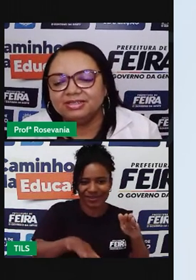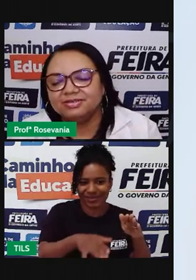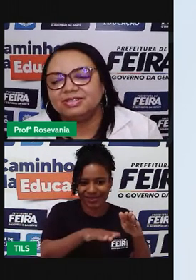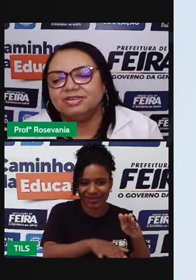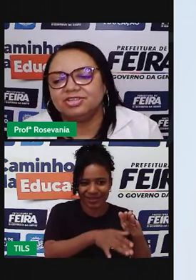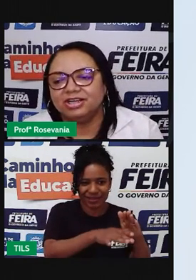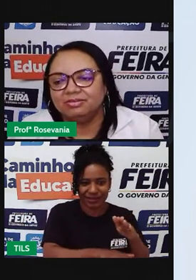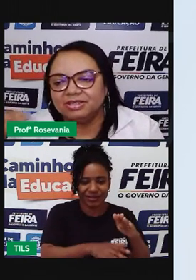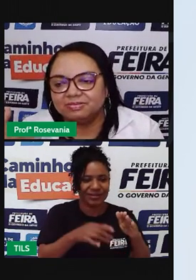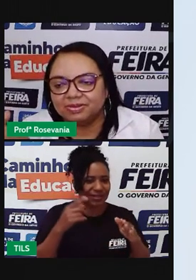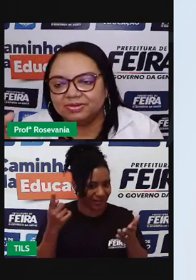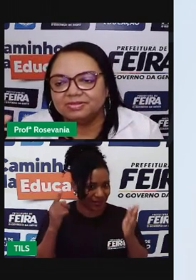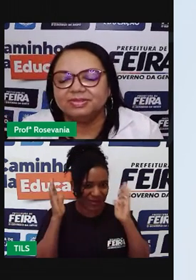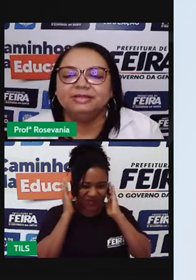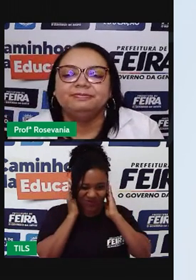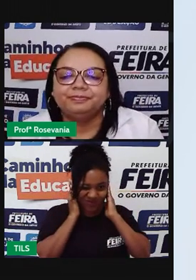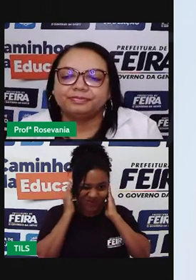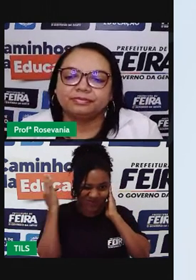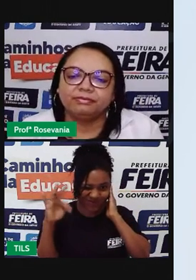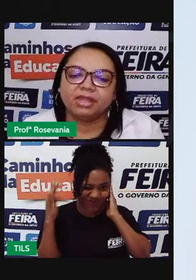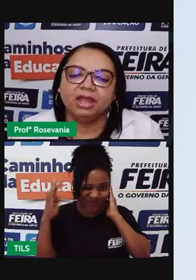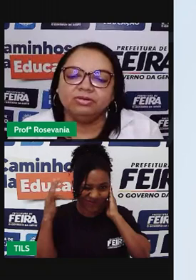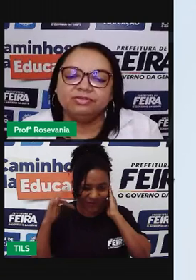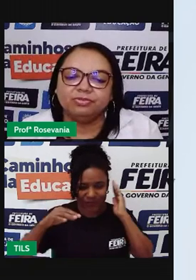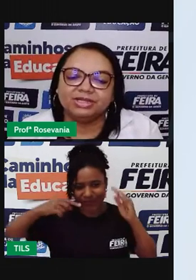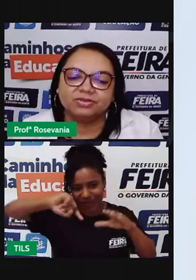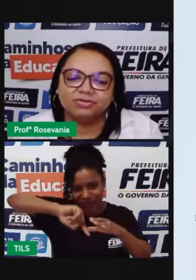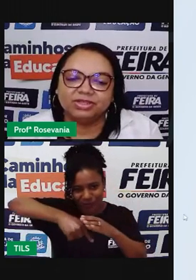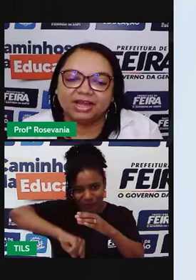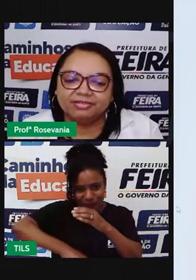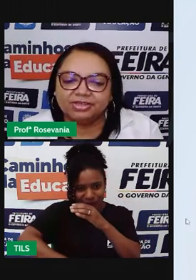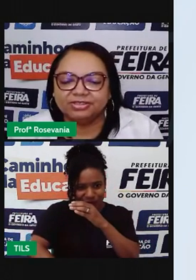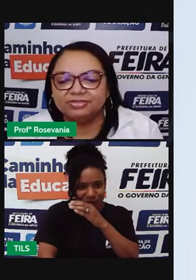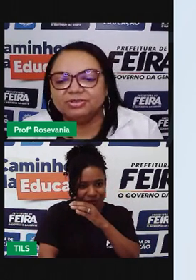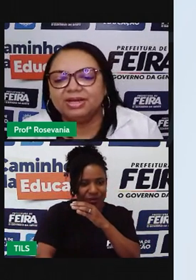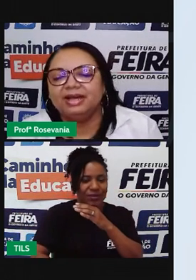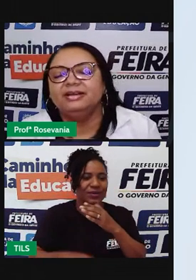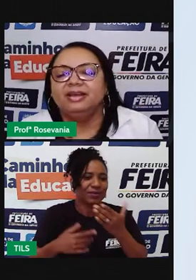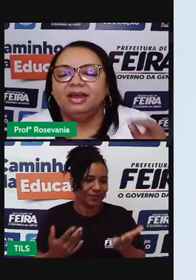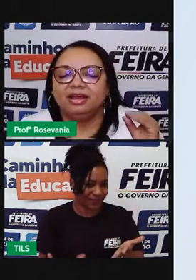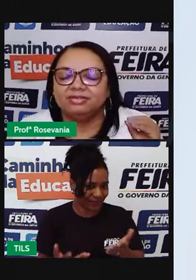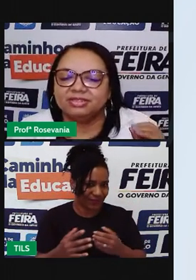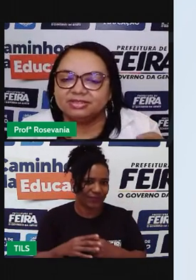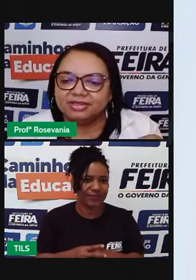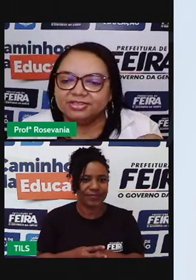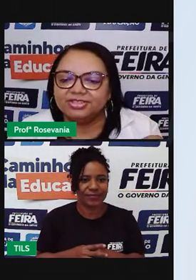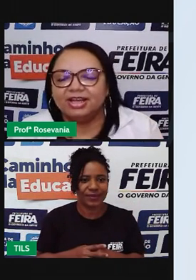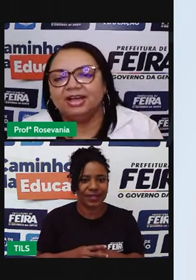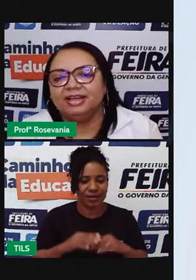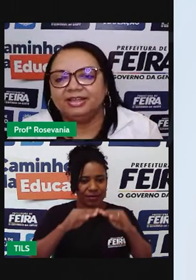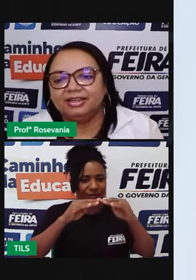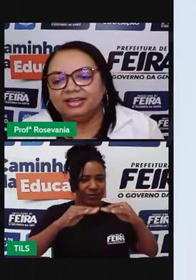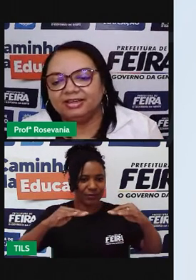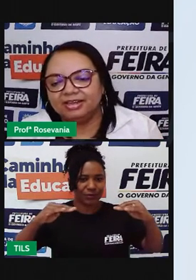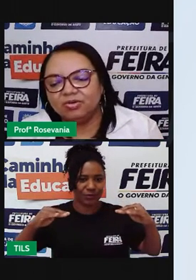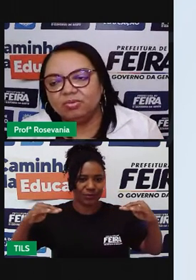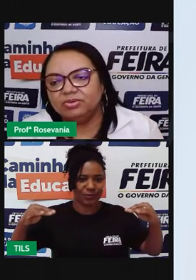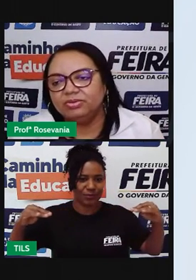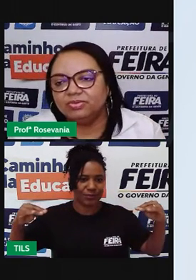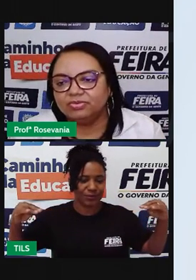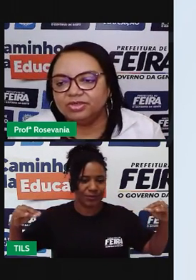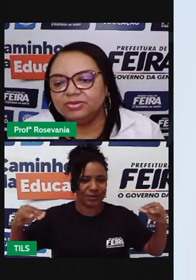estabiliza, você vai chegando mais próximo, né, ao nível mais confortável, até o nível do mar, aí você sente aquele